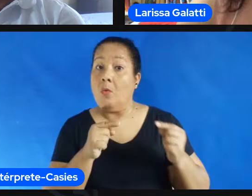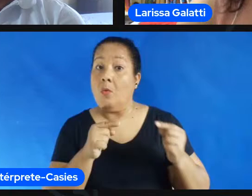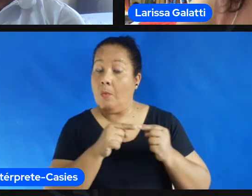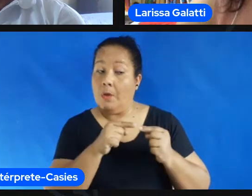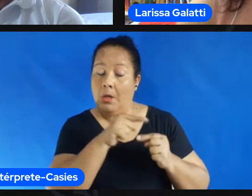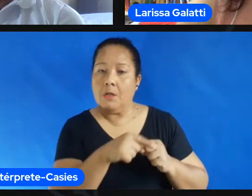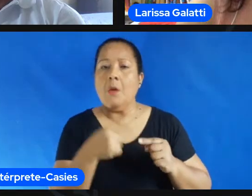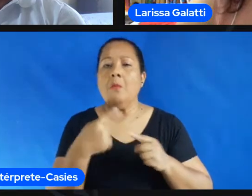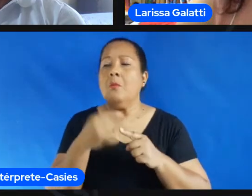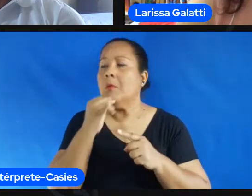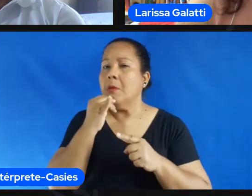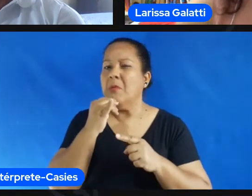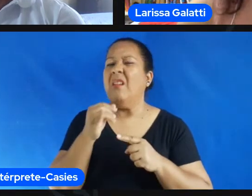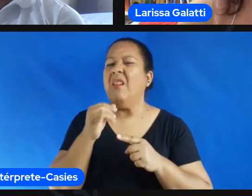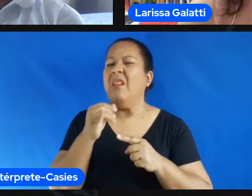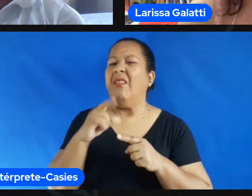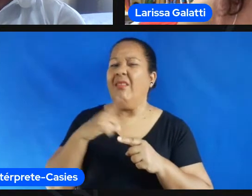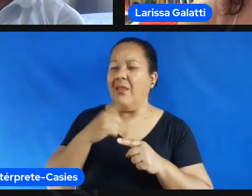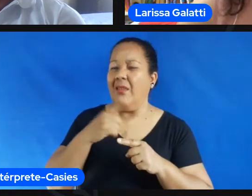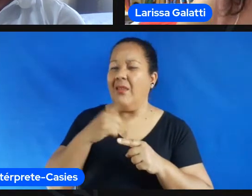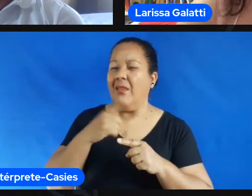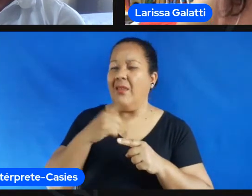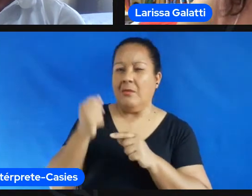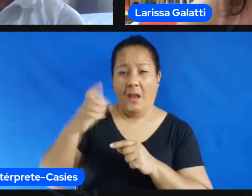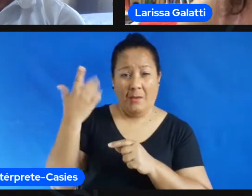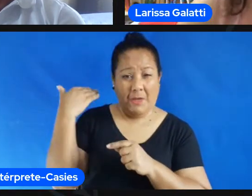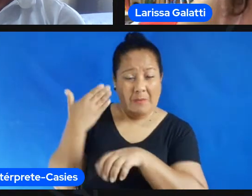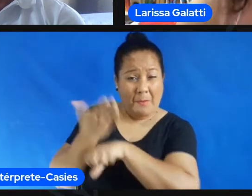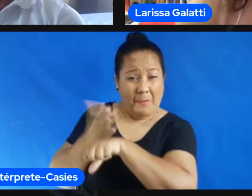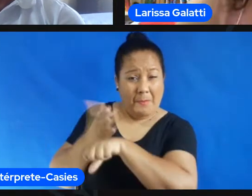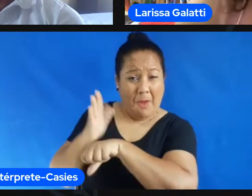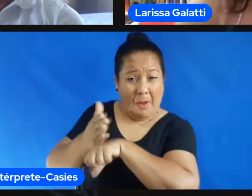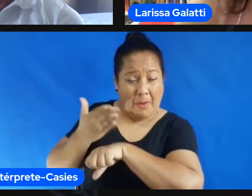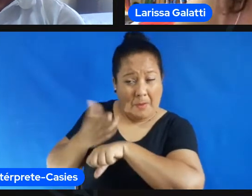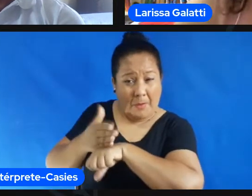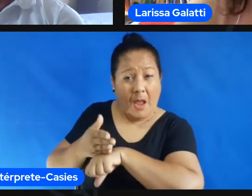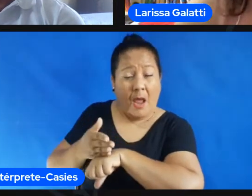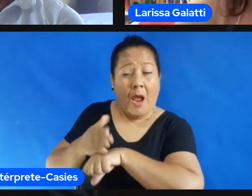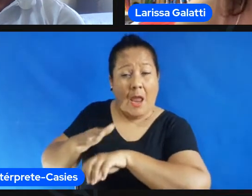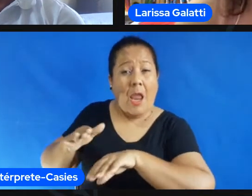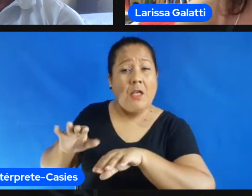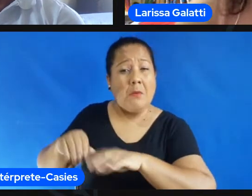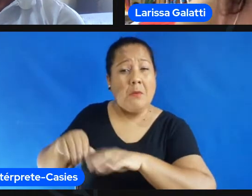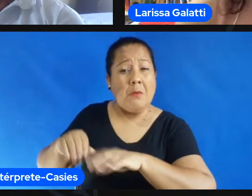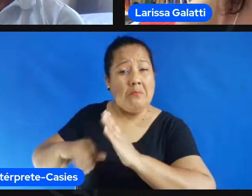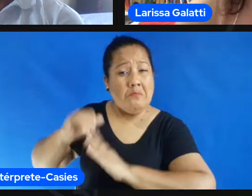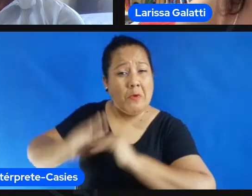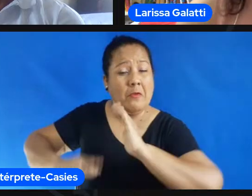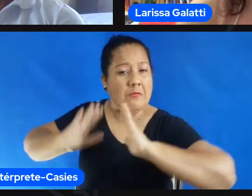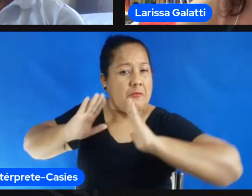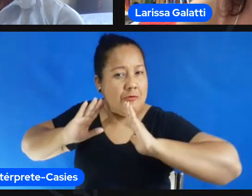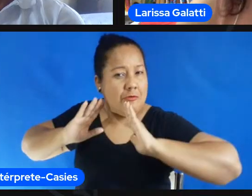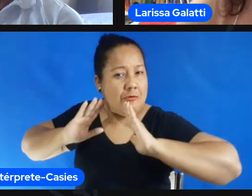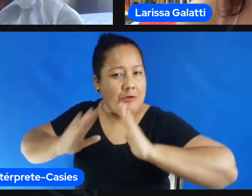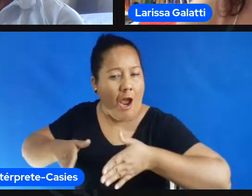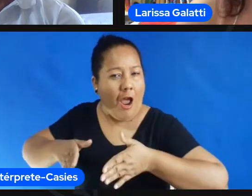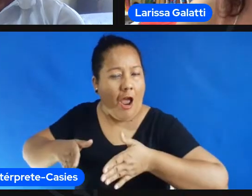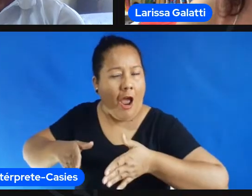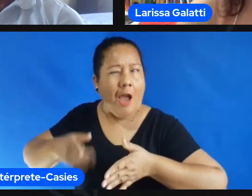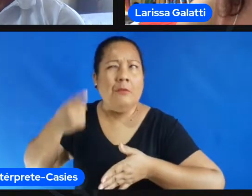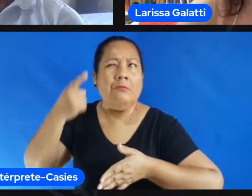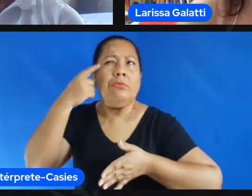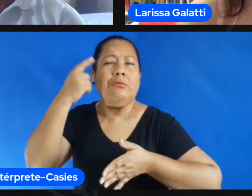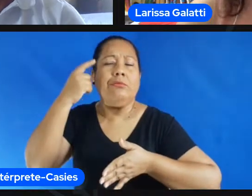têm uma maior capacidade de captar recursos né e estão investindo muito em formação profissional e em